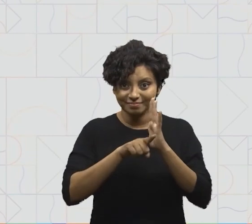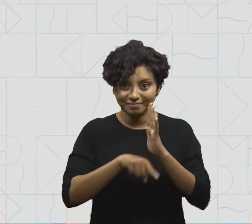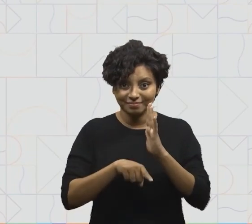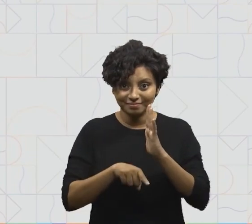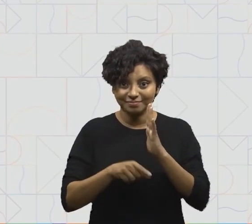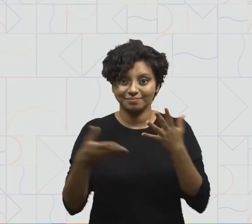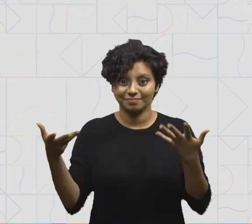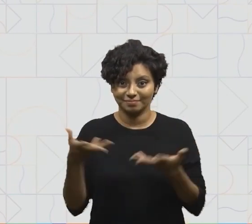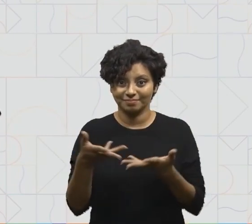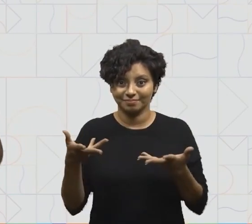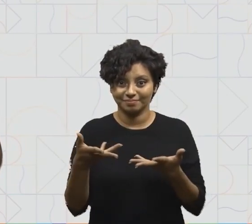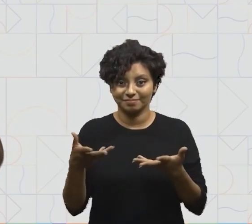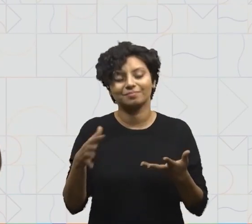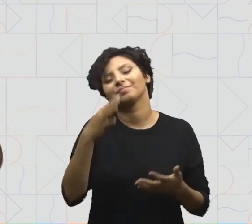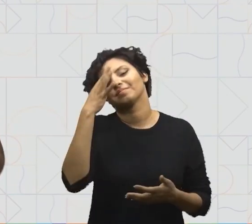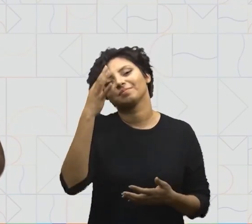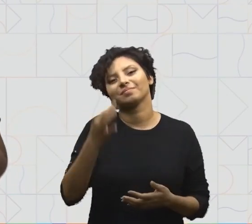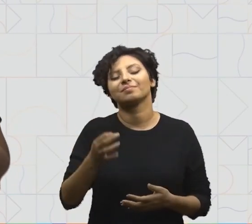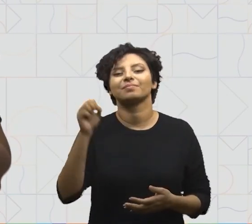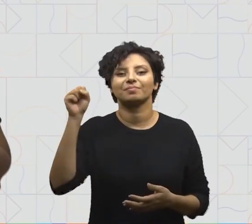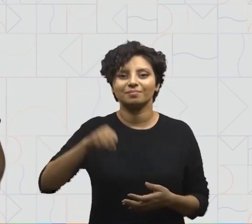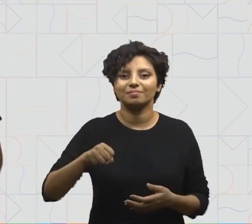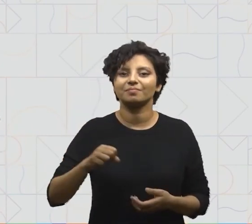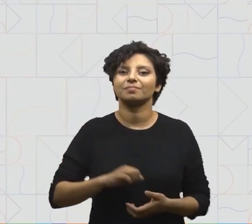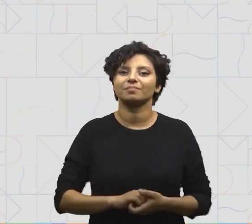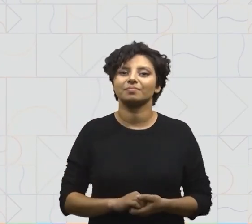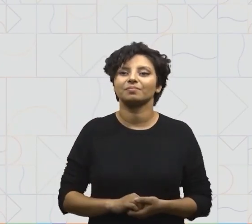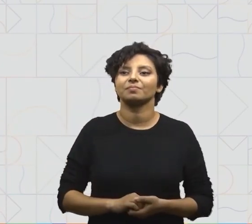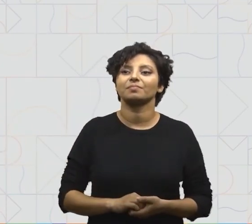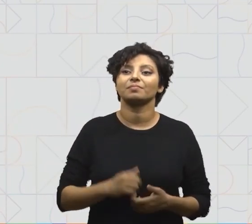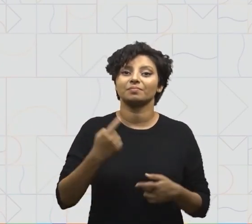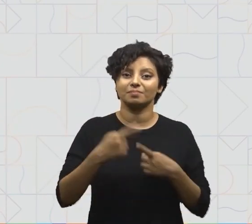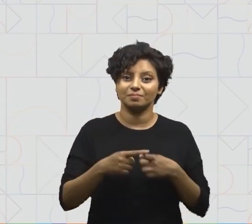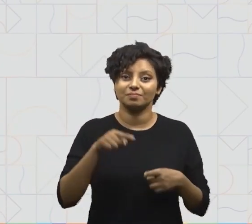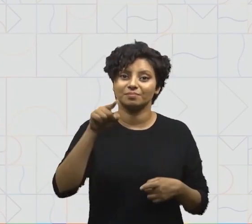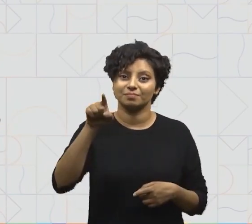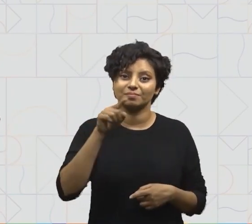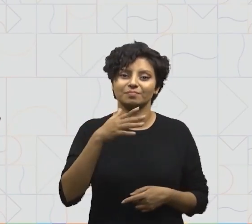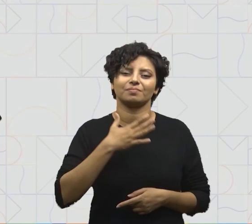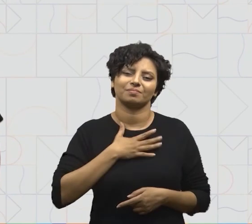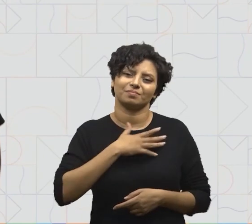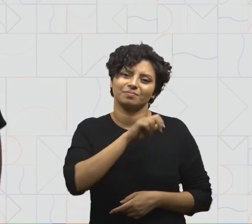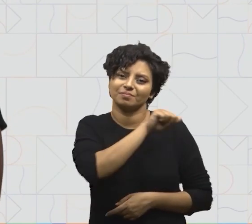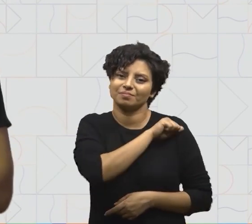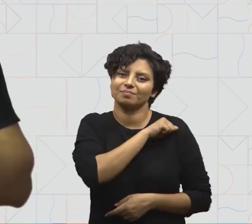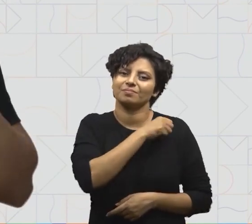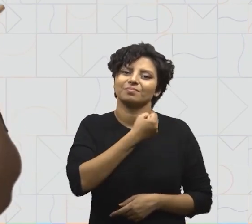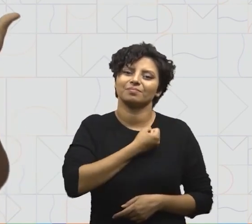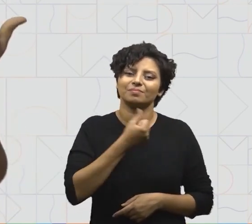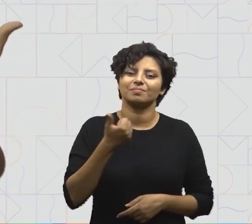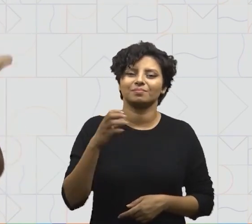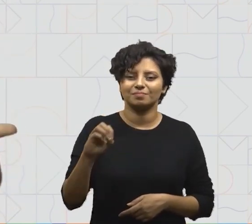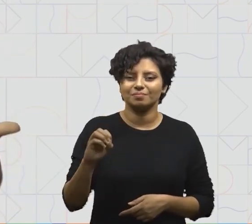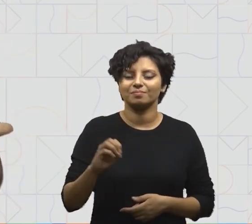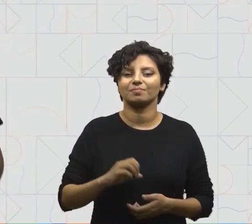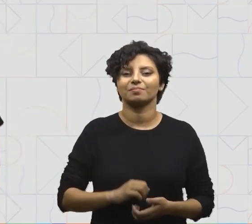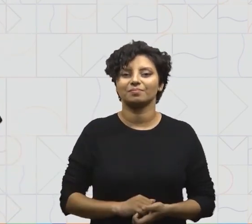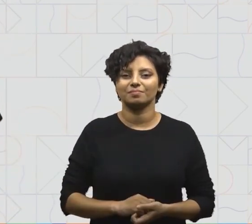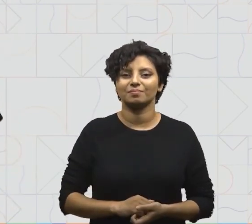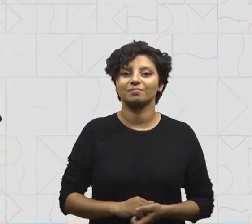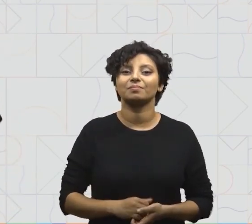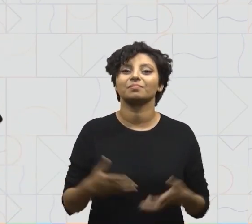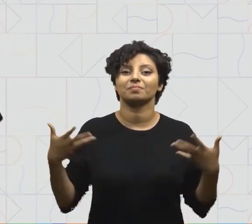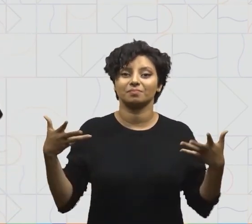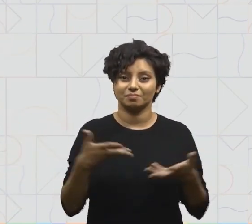atividades de hoje? Tenho certeza que sim, porque você é meu aluno nota 10.